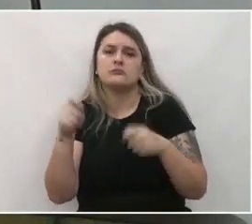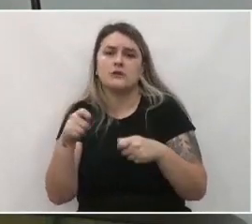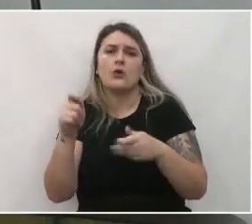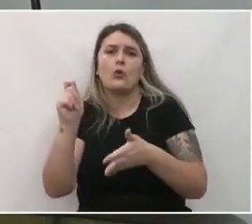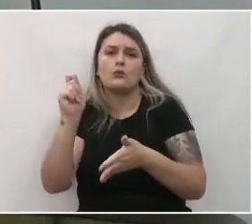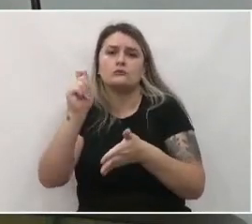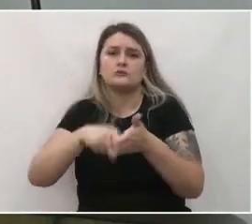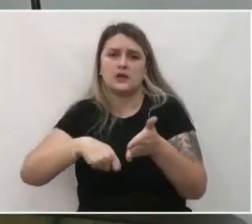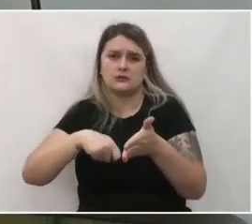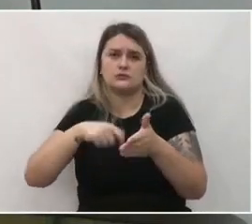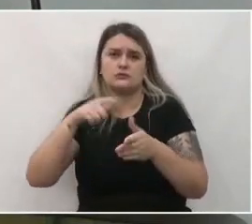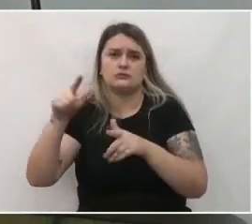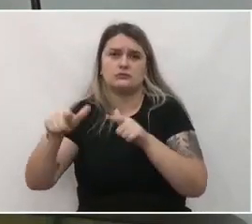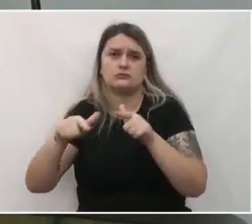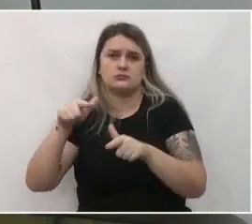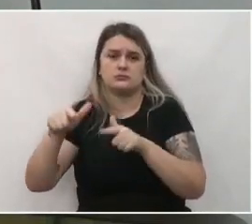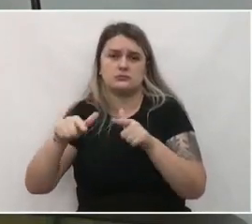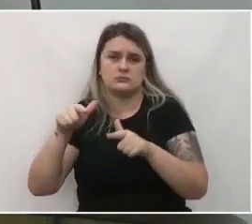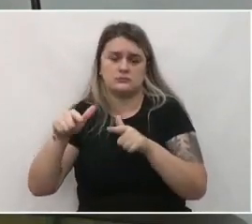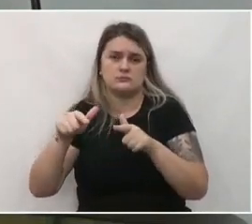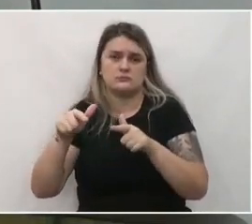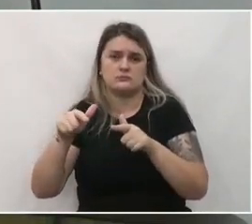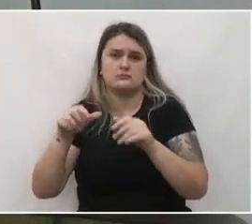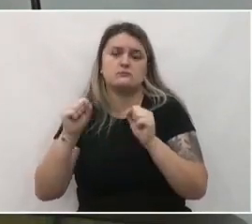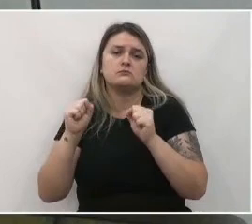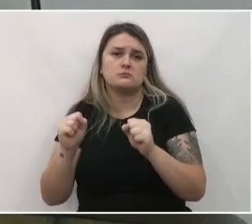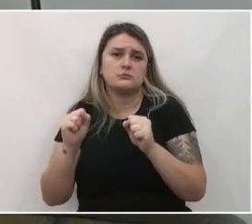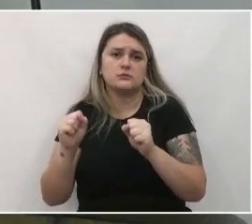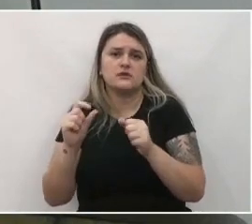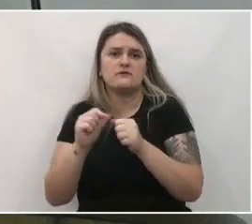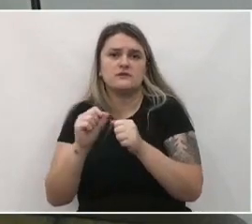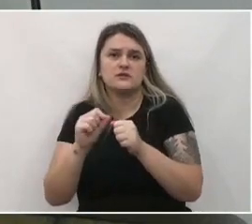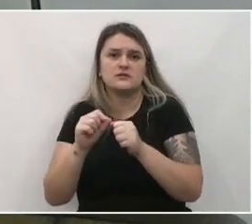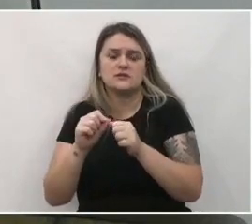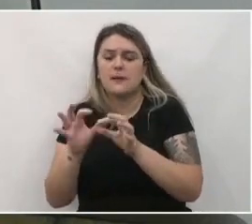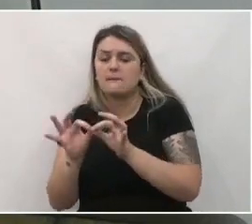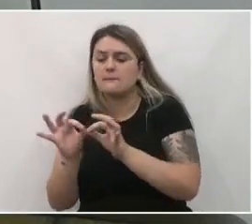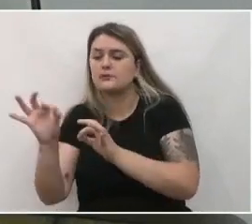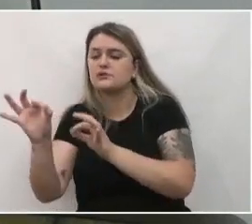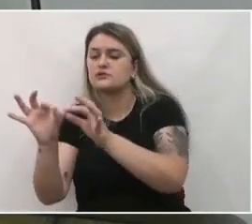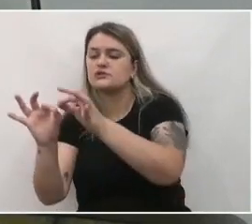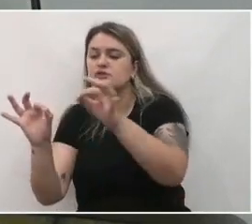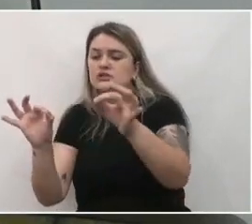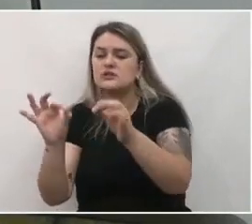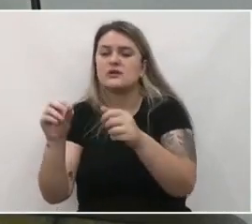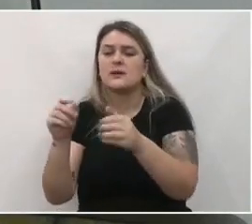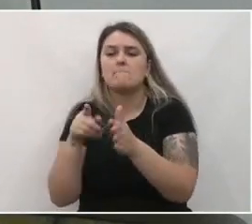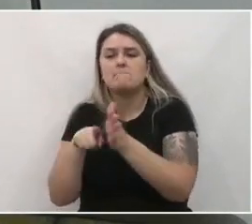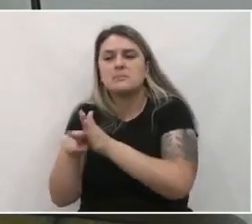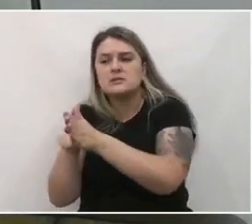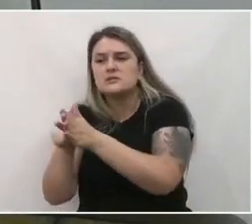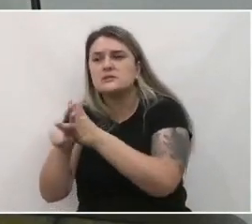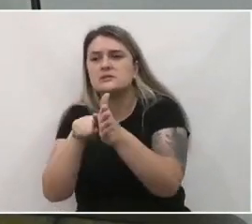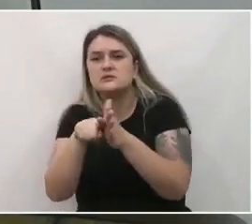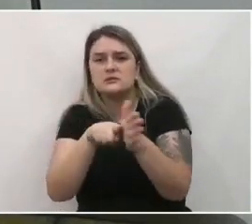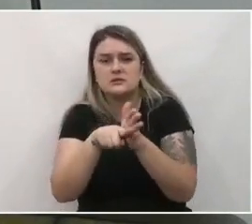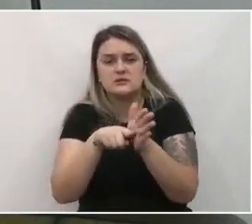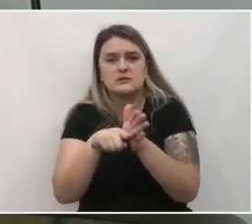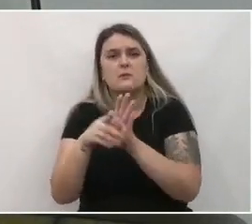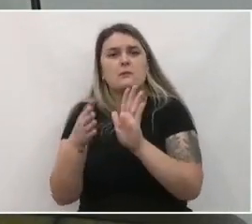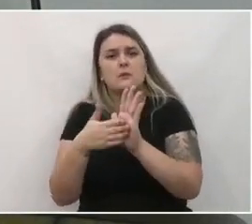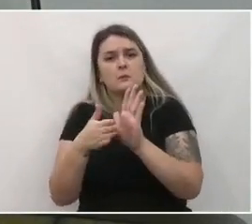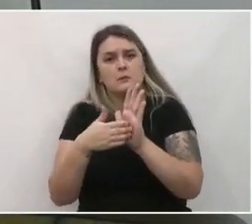contratação desse serviço para poder fazer com que esse levantamento embase uma